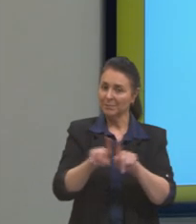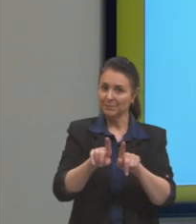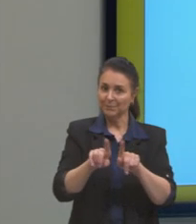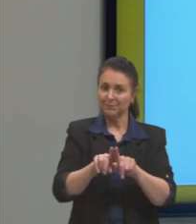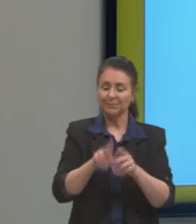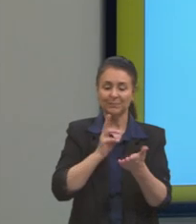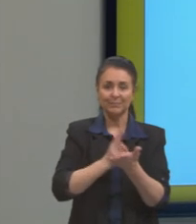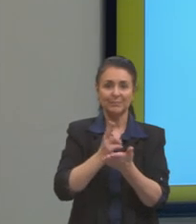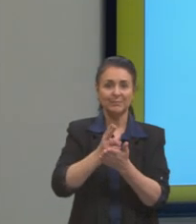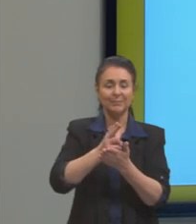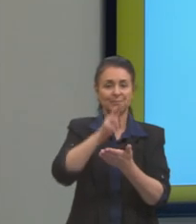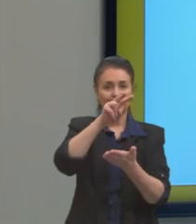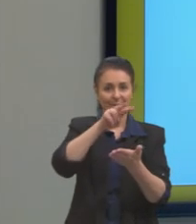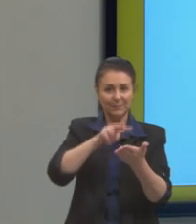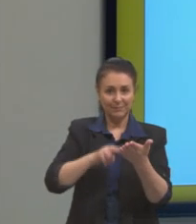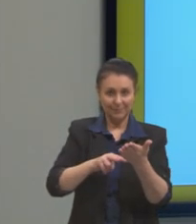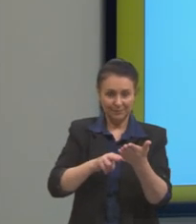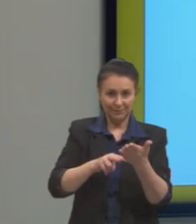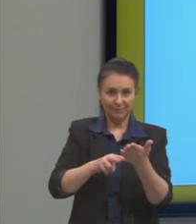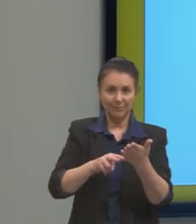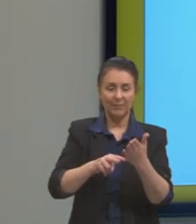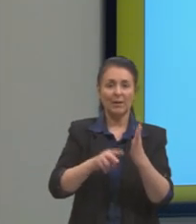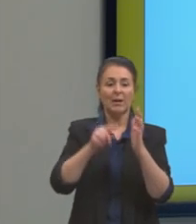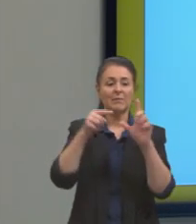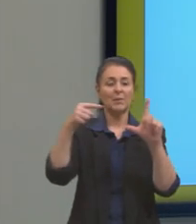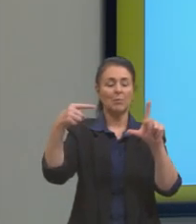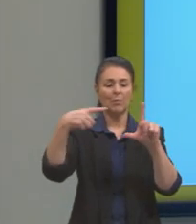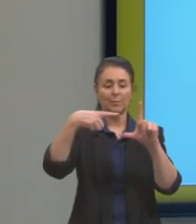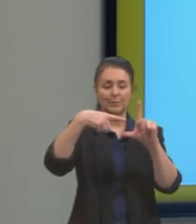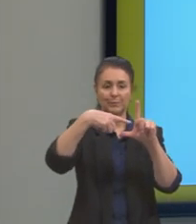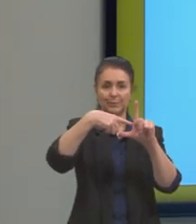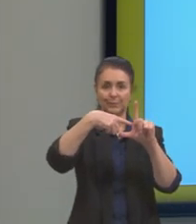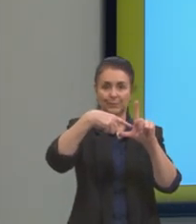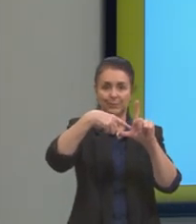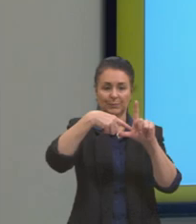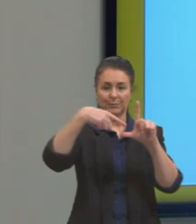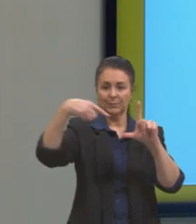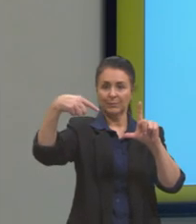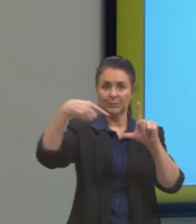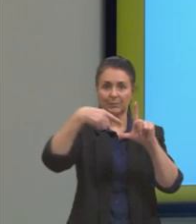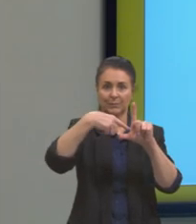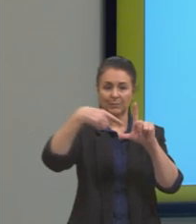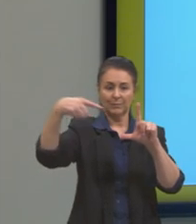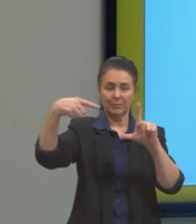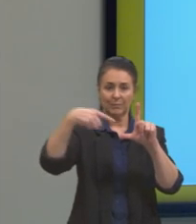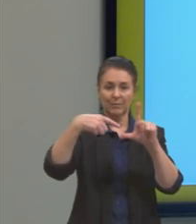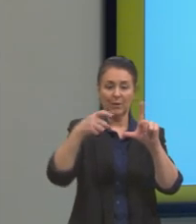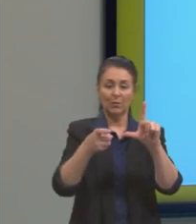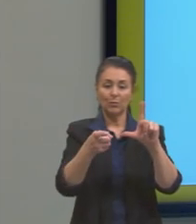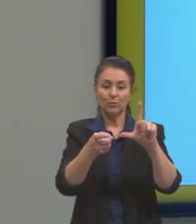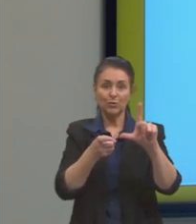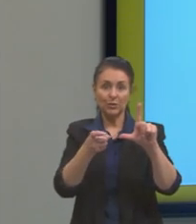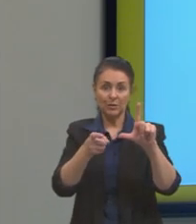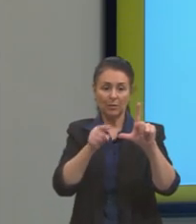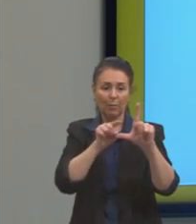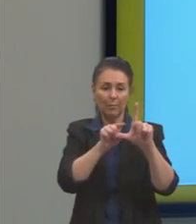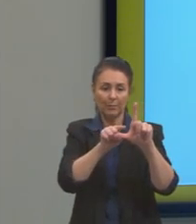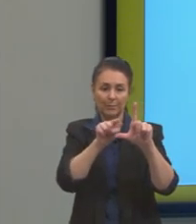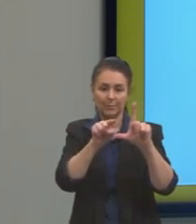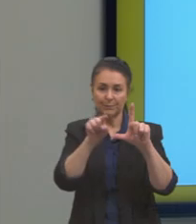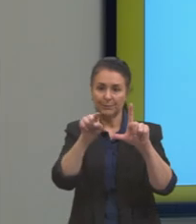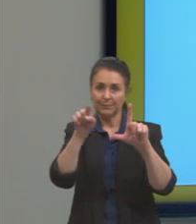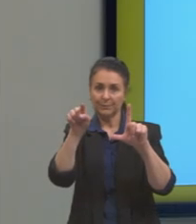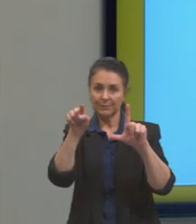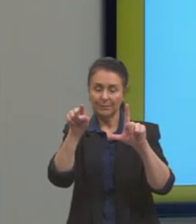Continuando a leitura, traçamos uma reta perpendicular ao eixo X. Geralmente, é uma linha tracejada no ponto